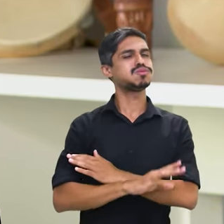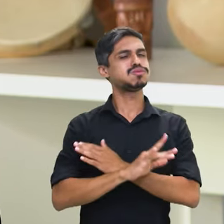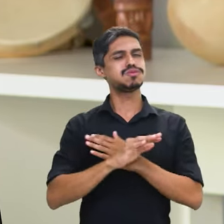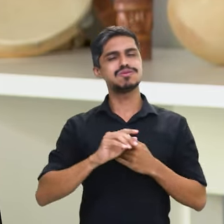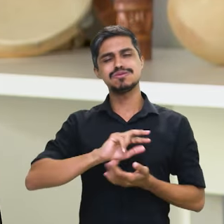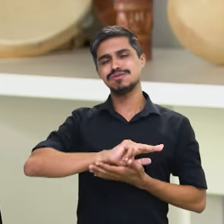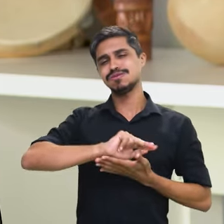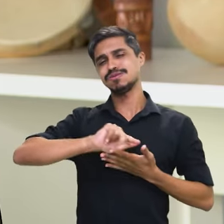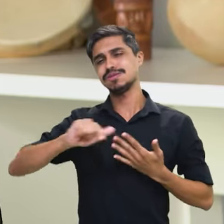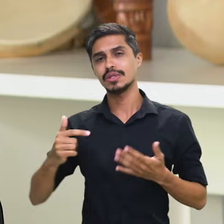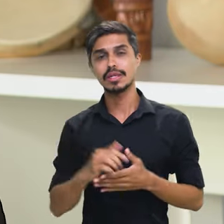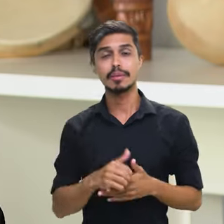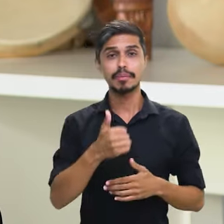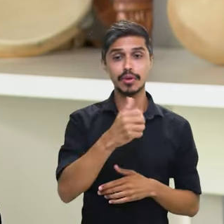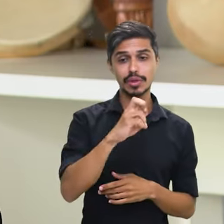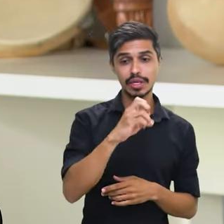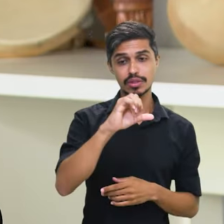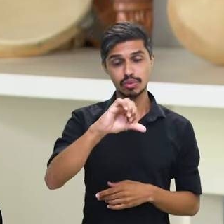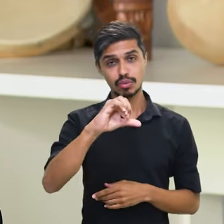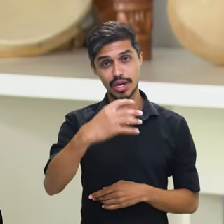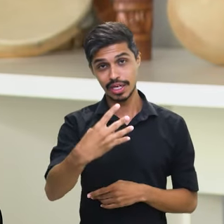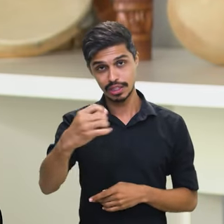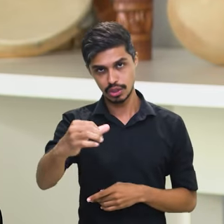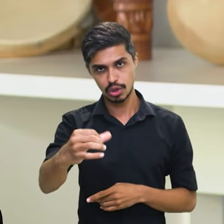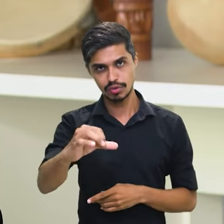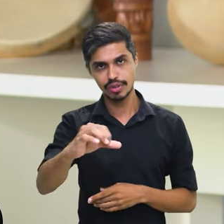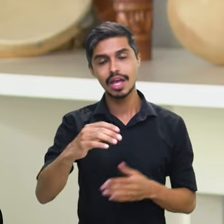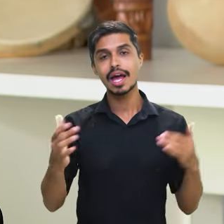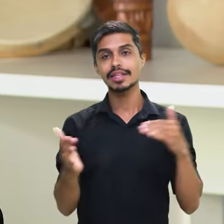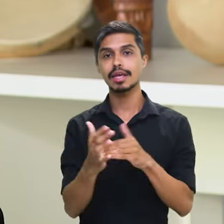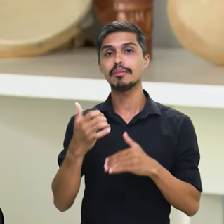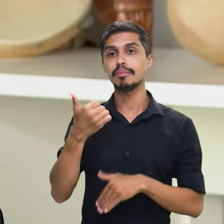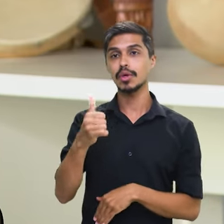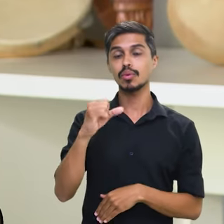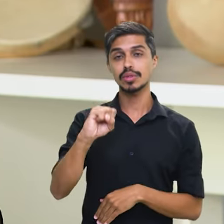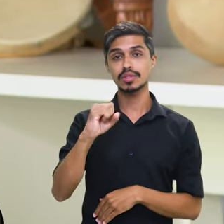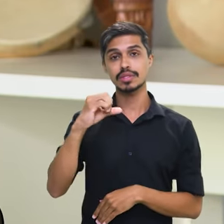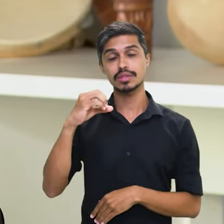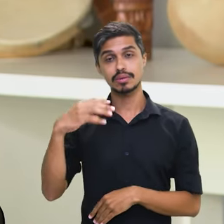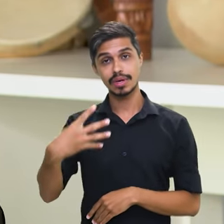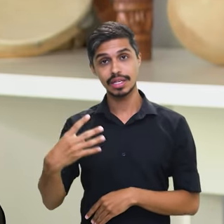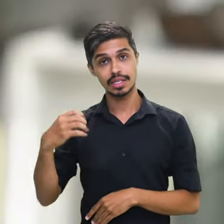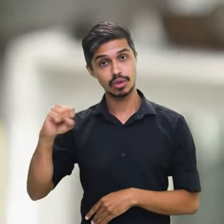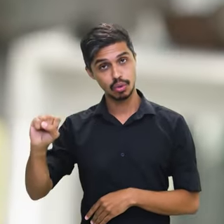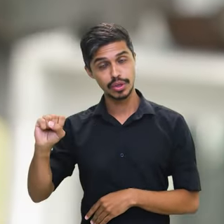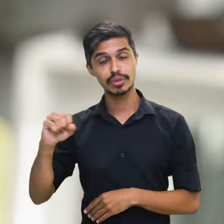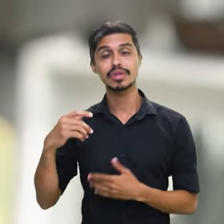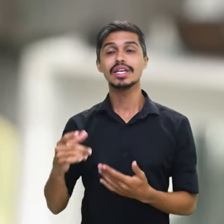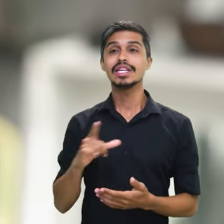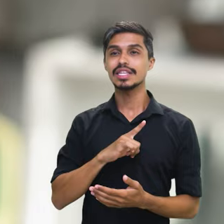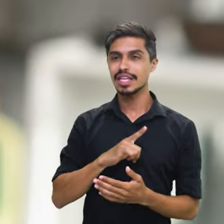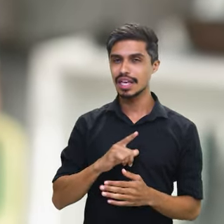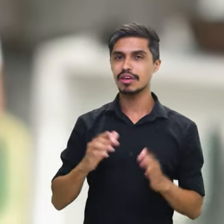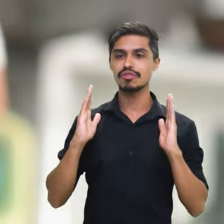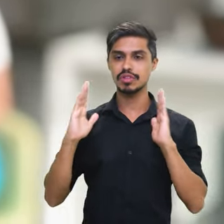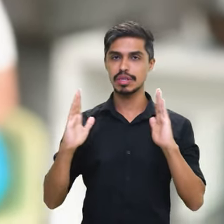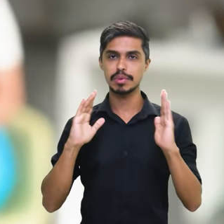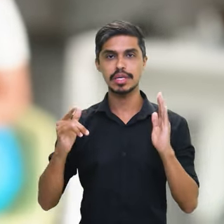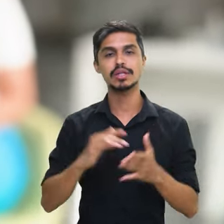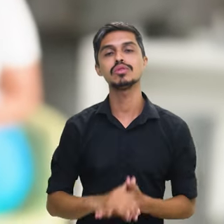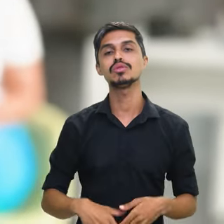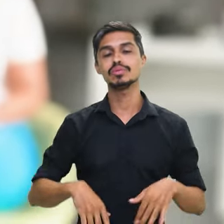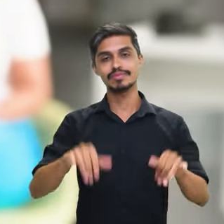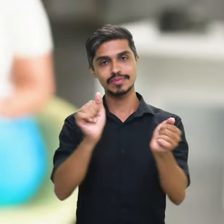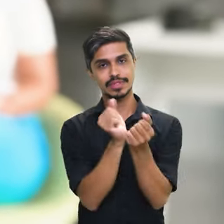Entre 1549 até 1888, o Brasil praticou, manteve a instituição de